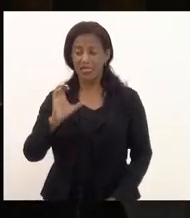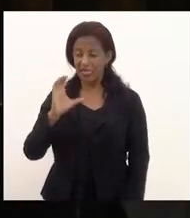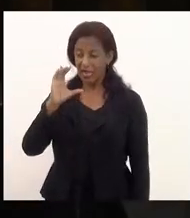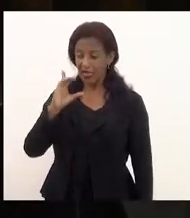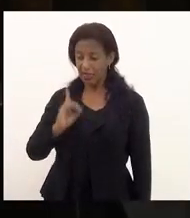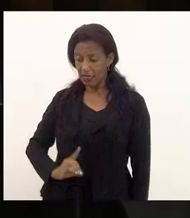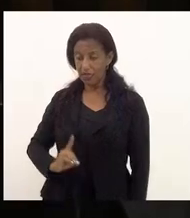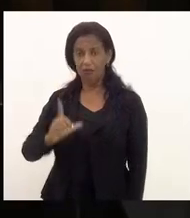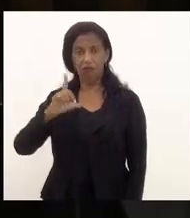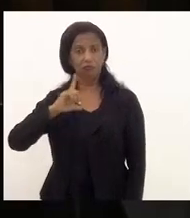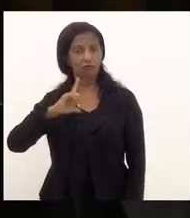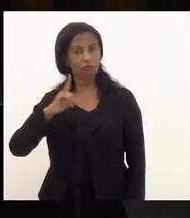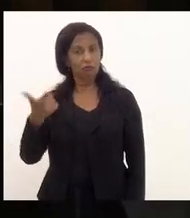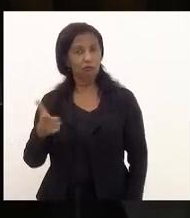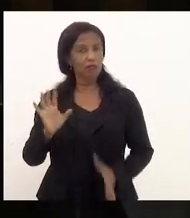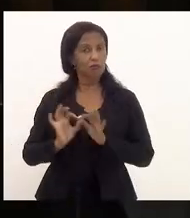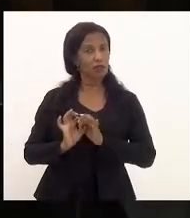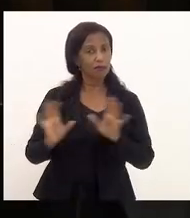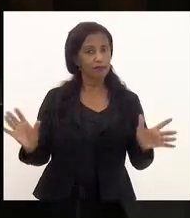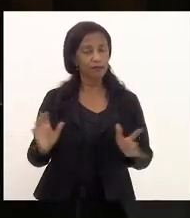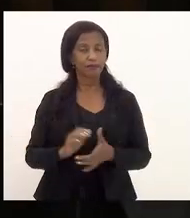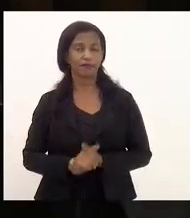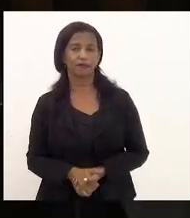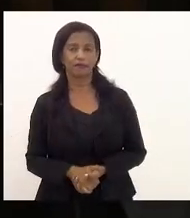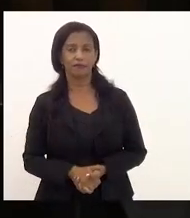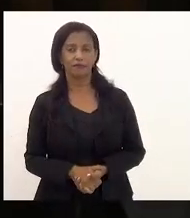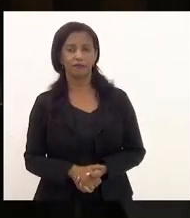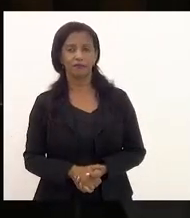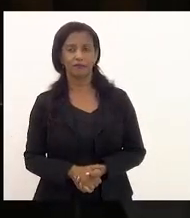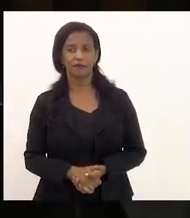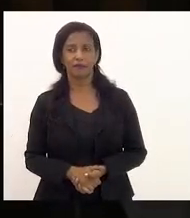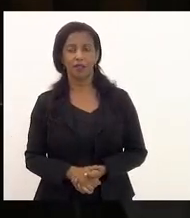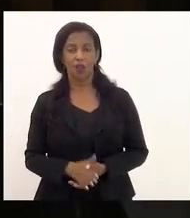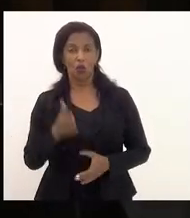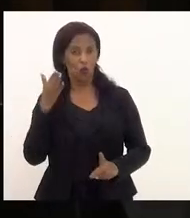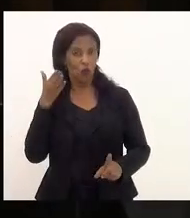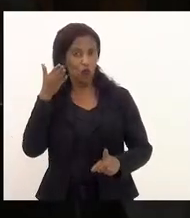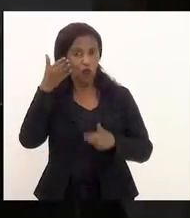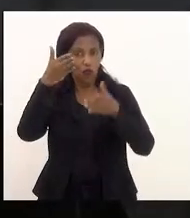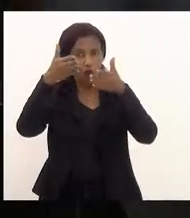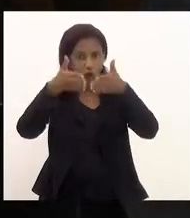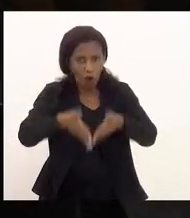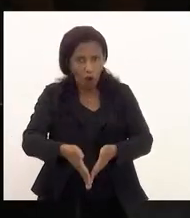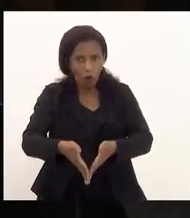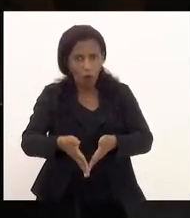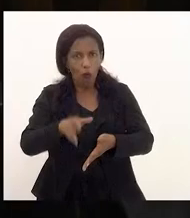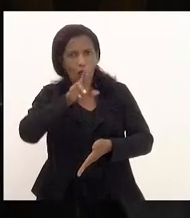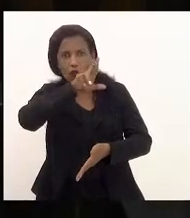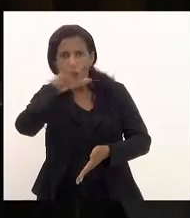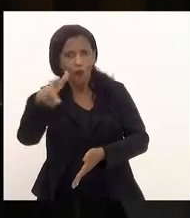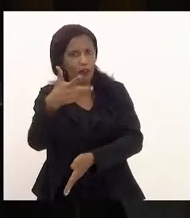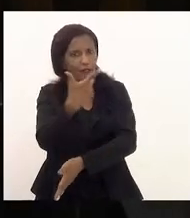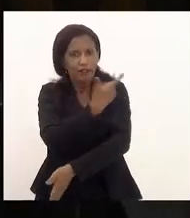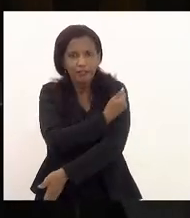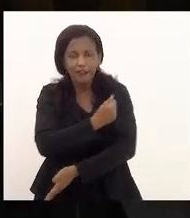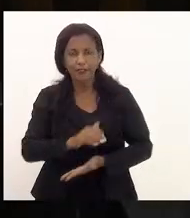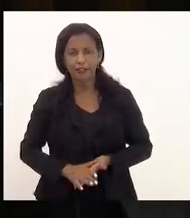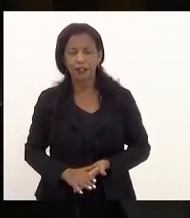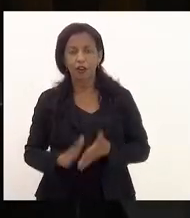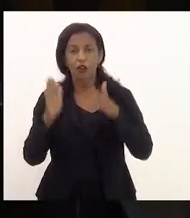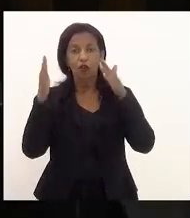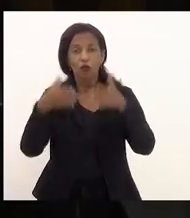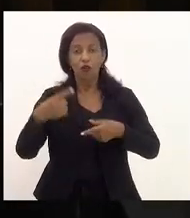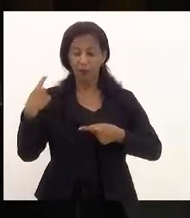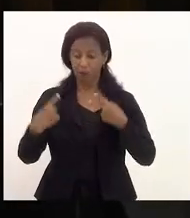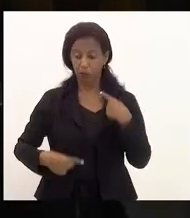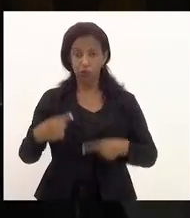terá a sua liberdade. O foco não é mais a vacina, o foco é a